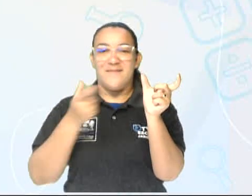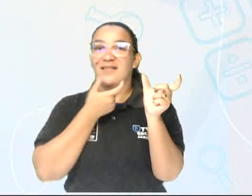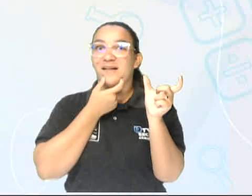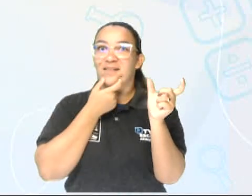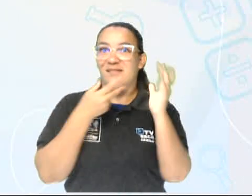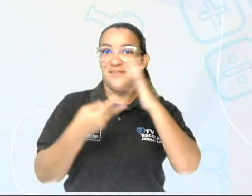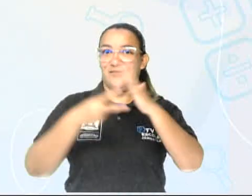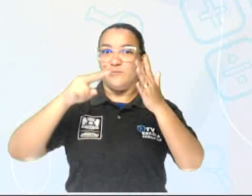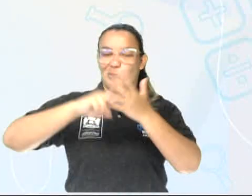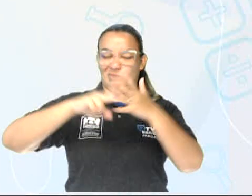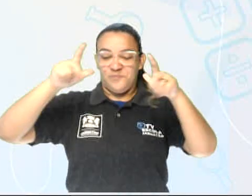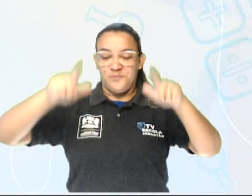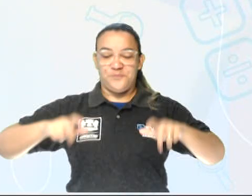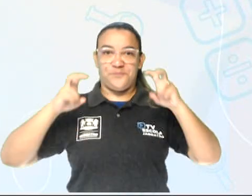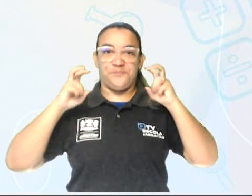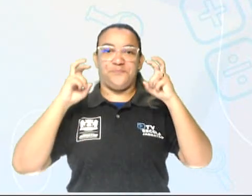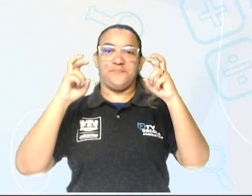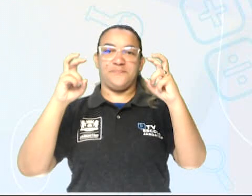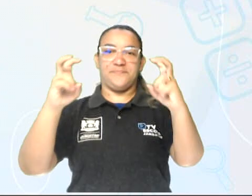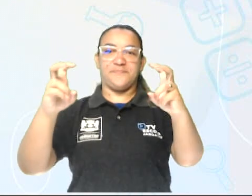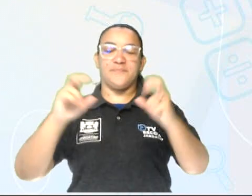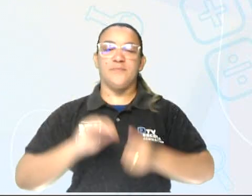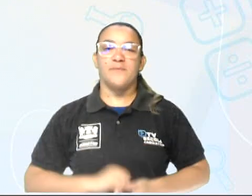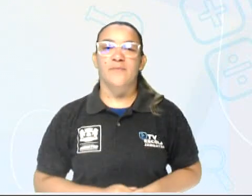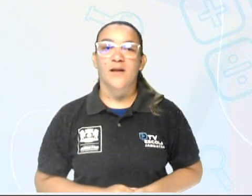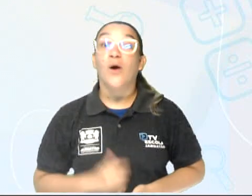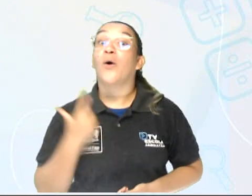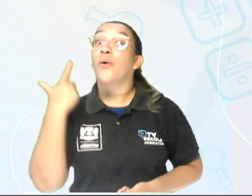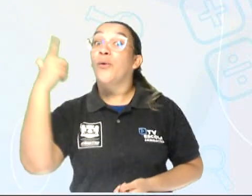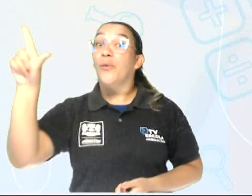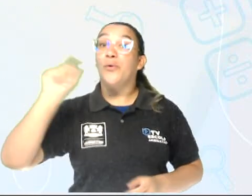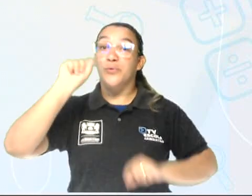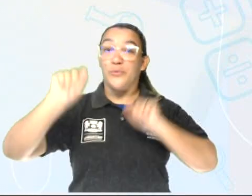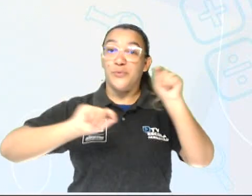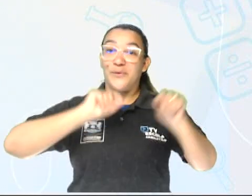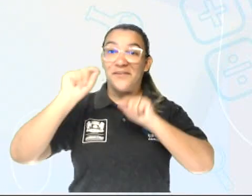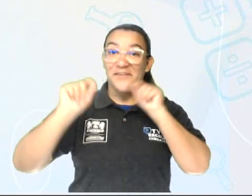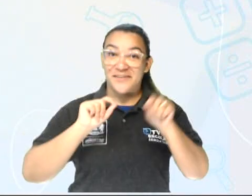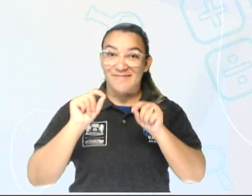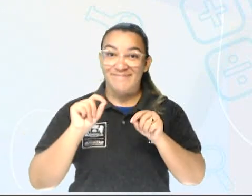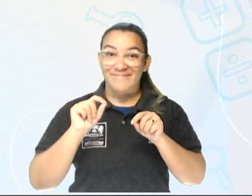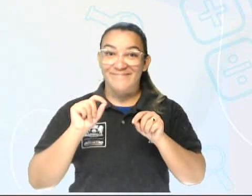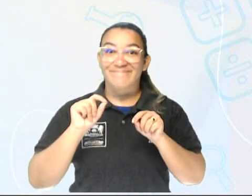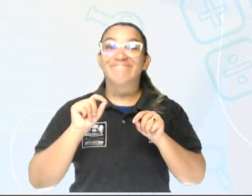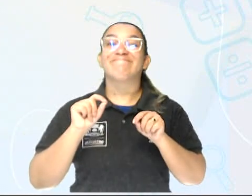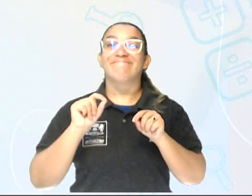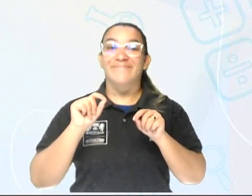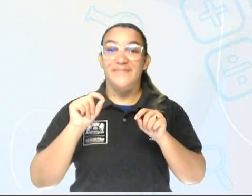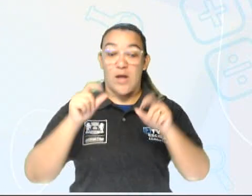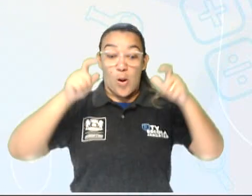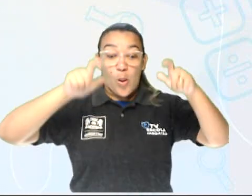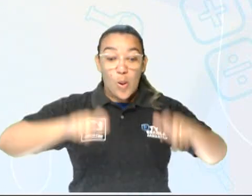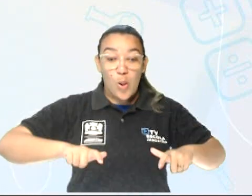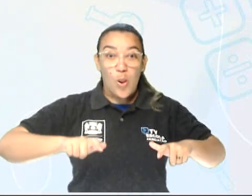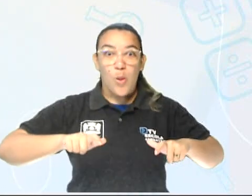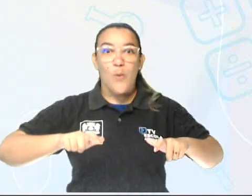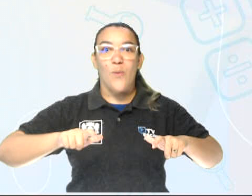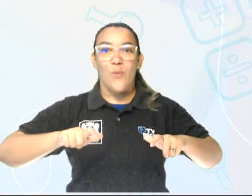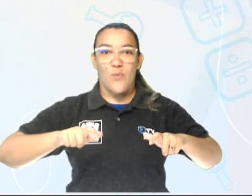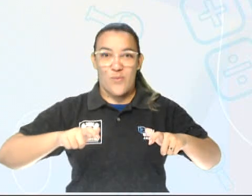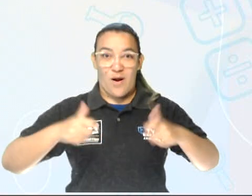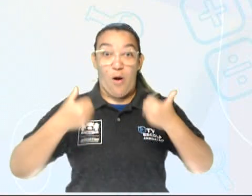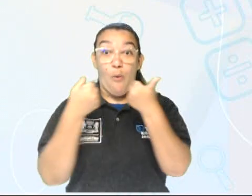estação de metrô. O nosso próximo local é onde a gente pega o ônibus, né? Que